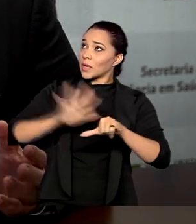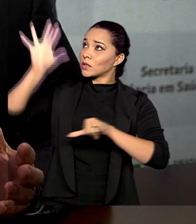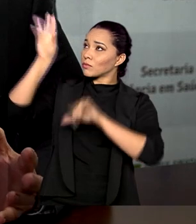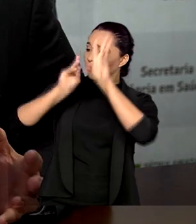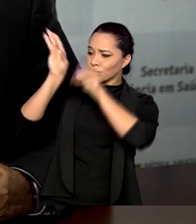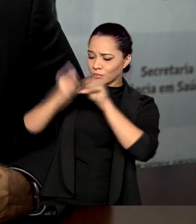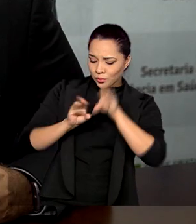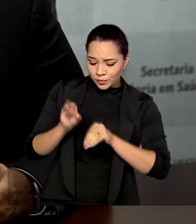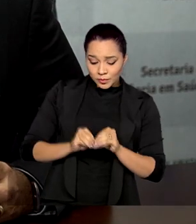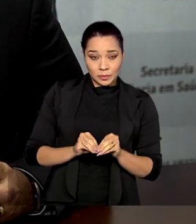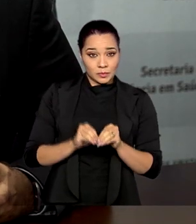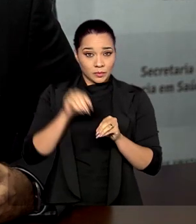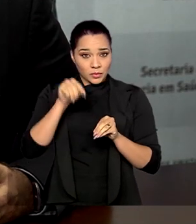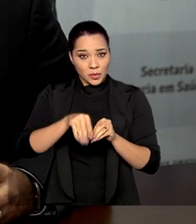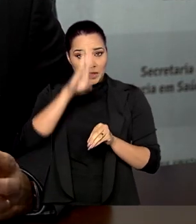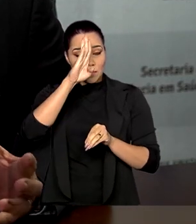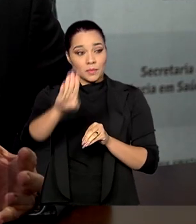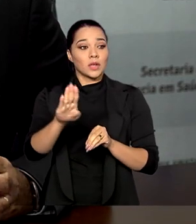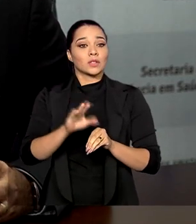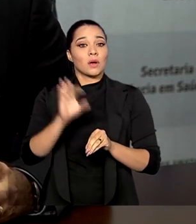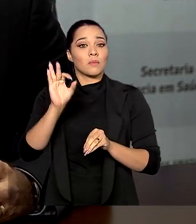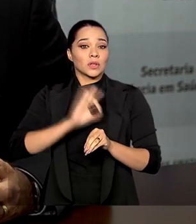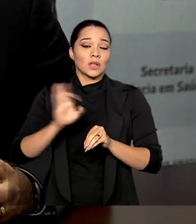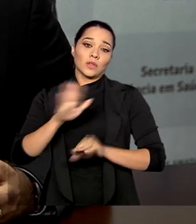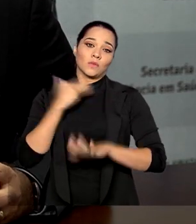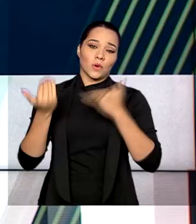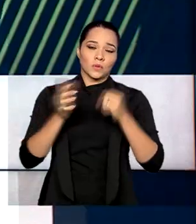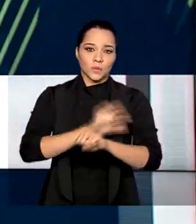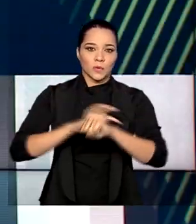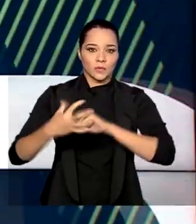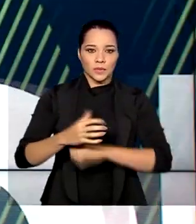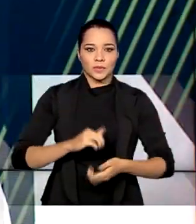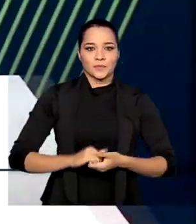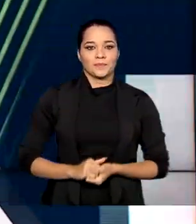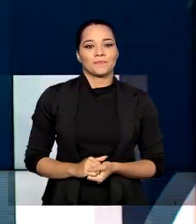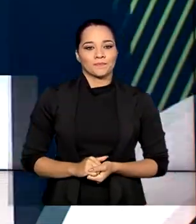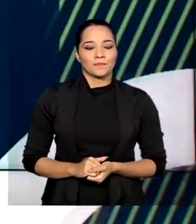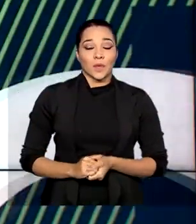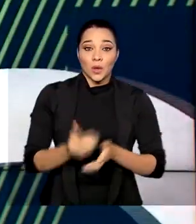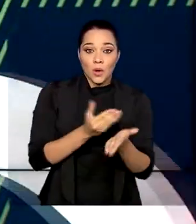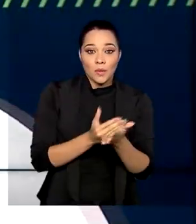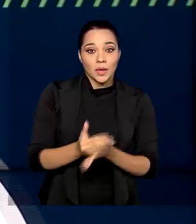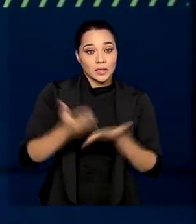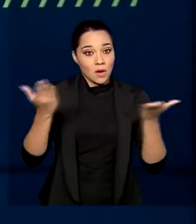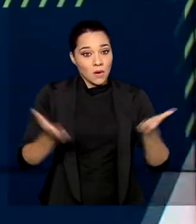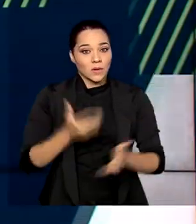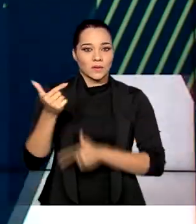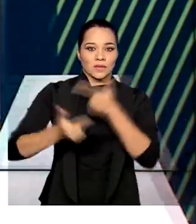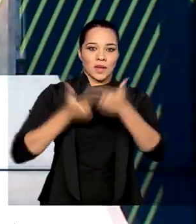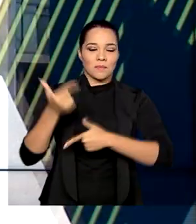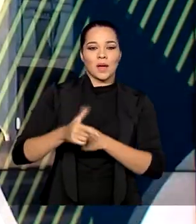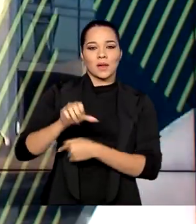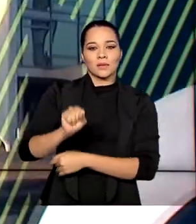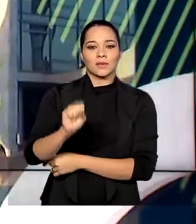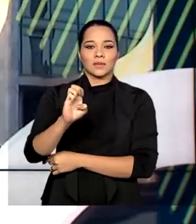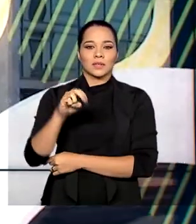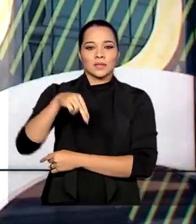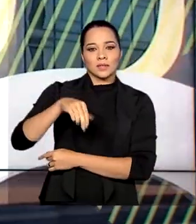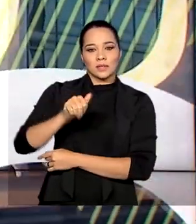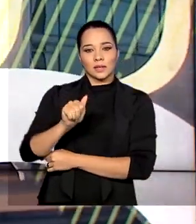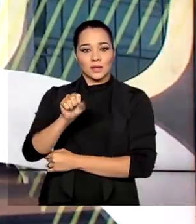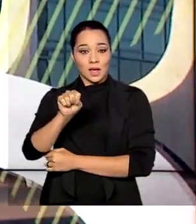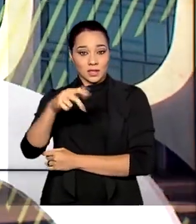no caso especificamente da mortalidade, no caso por covid. Começaram hoje as atividades do Senasp